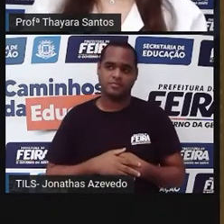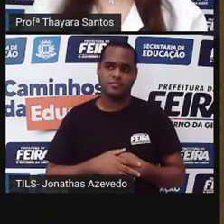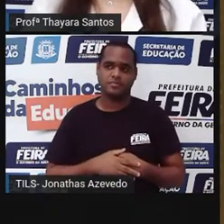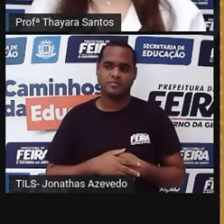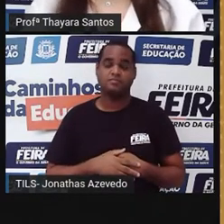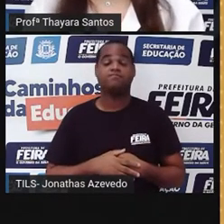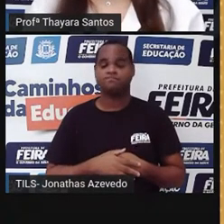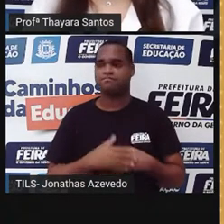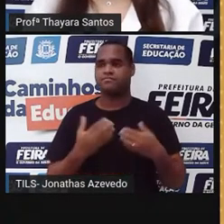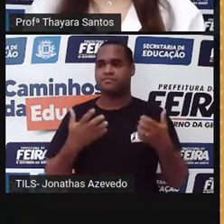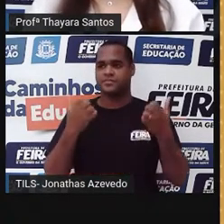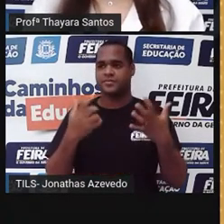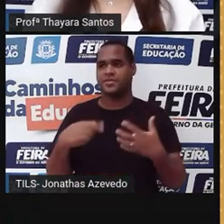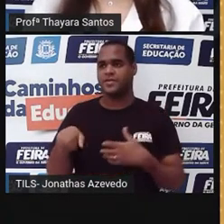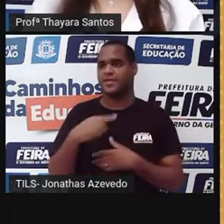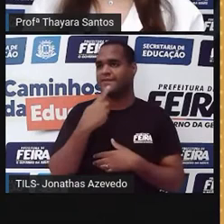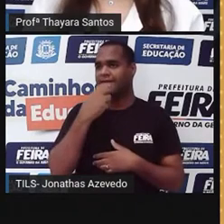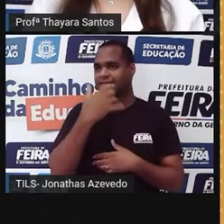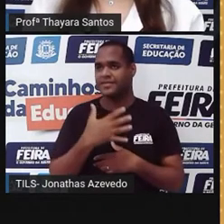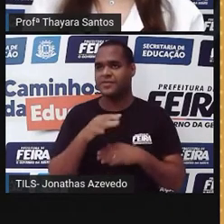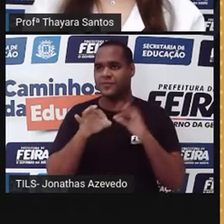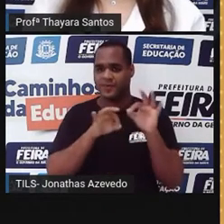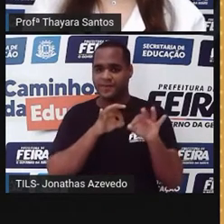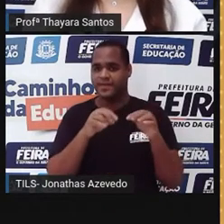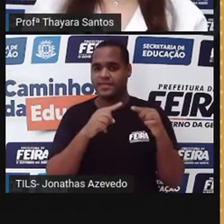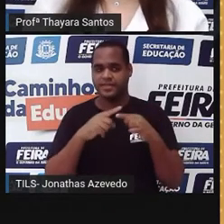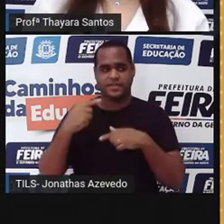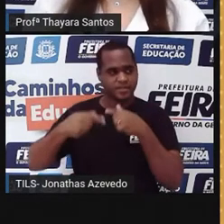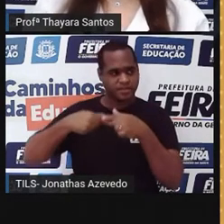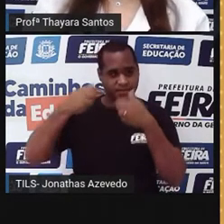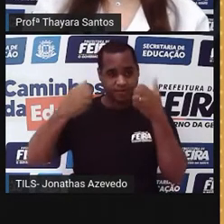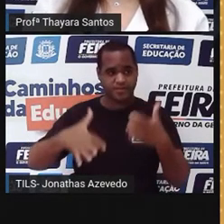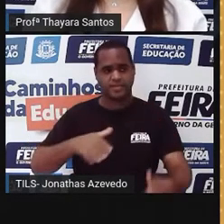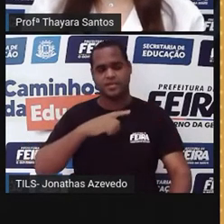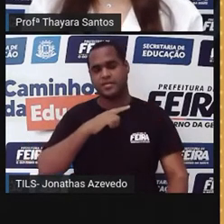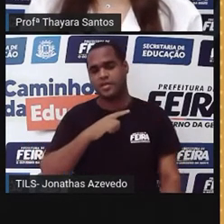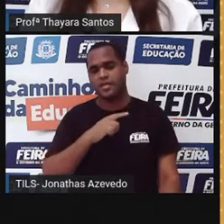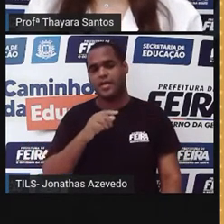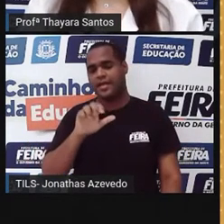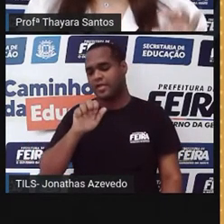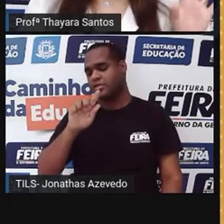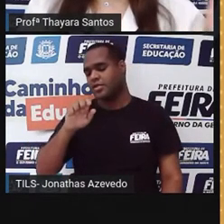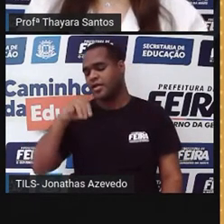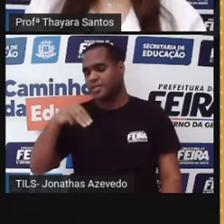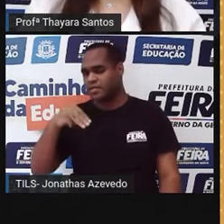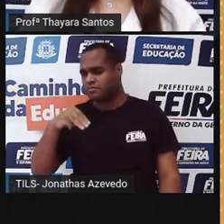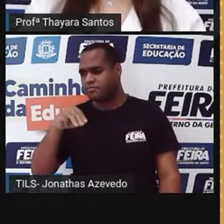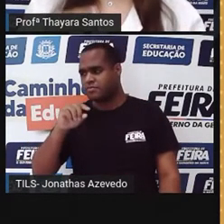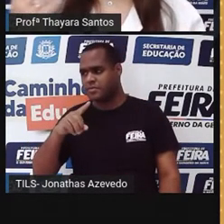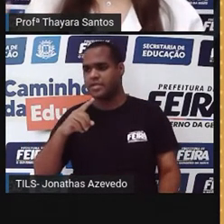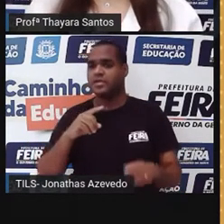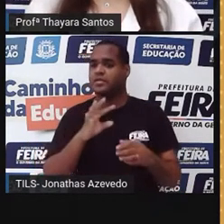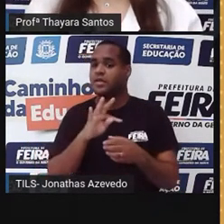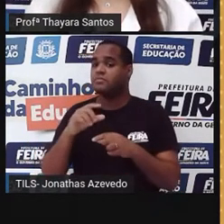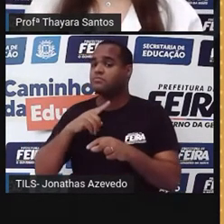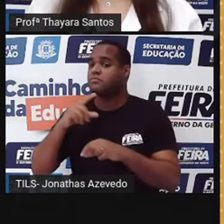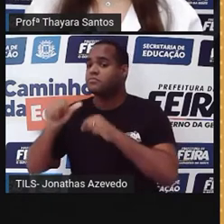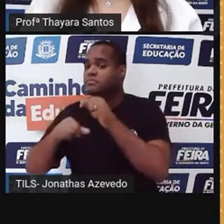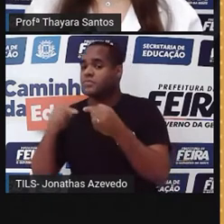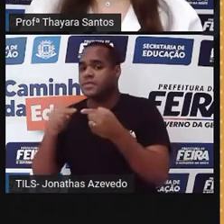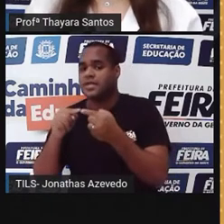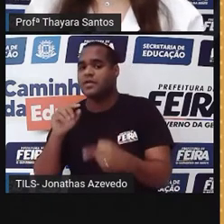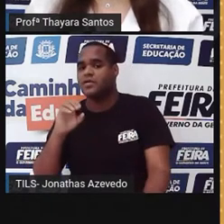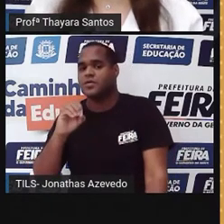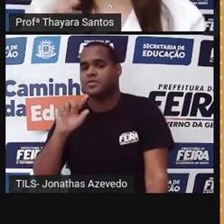Agora vamos falar um pouquinho sobre os organismos geneticamente modificados, que são os OGMs. Os transgênicos são o tipo de